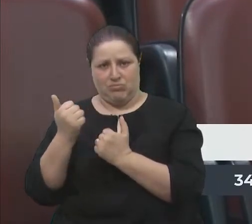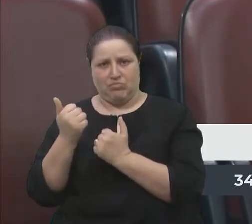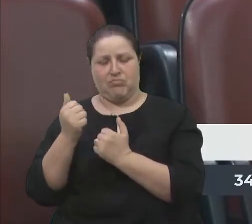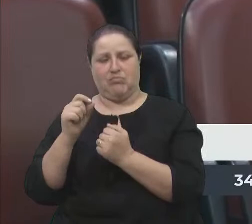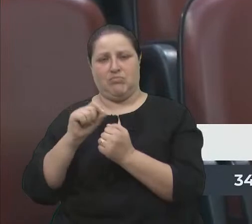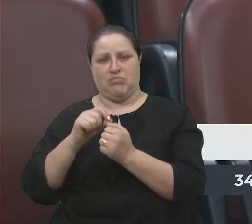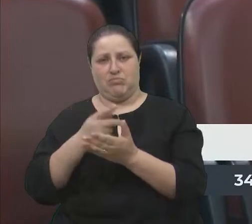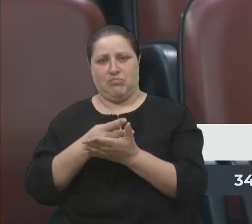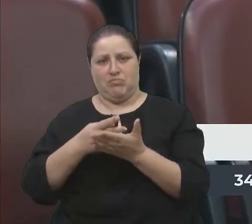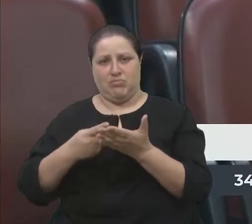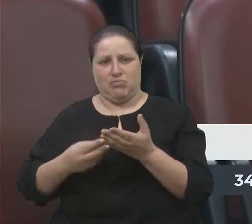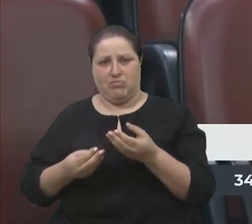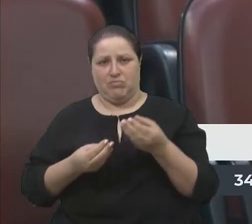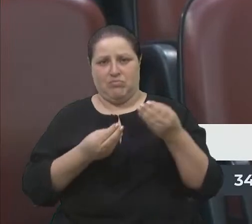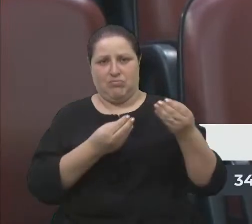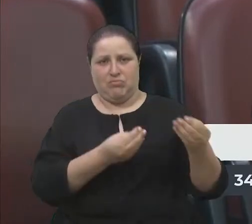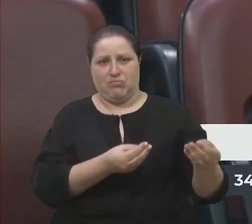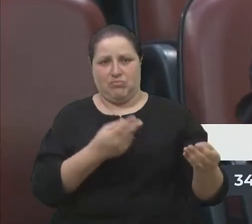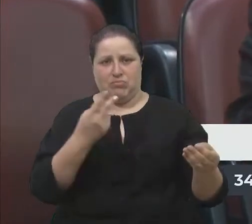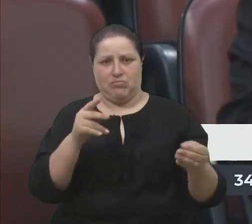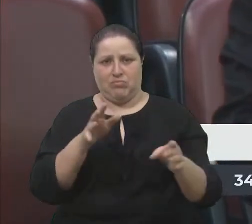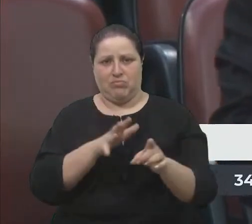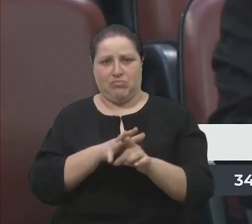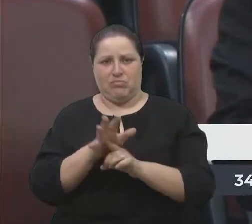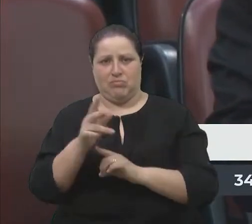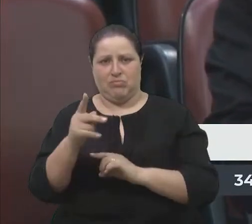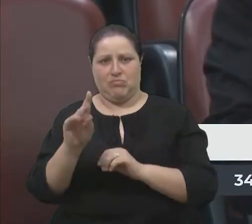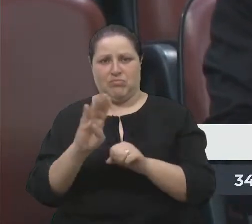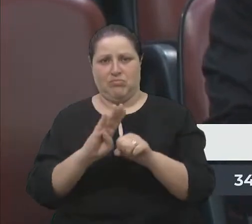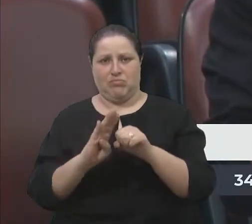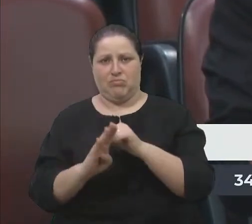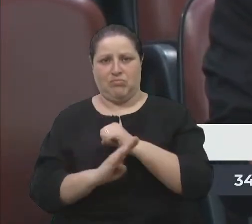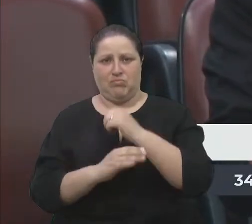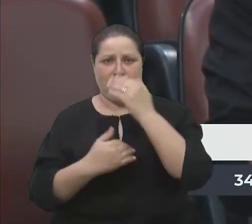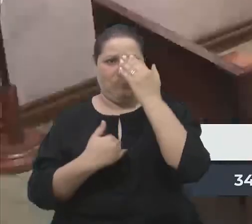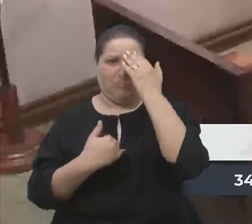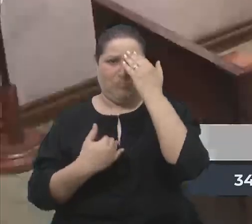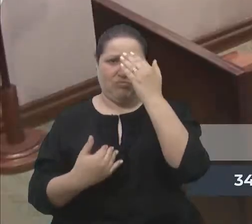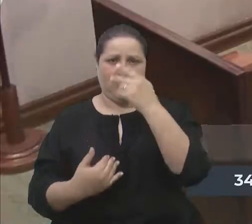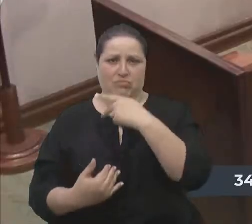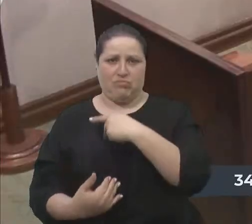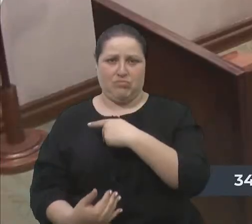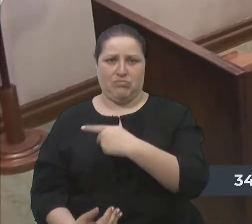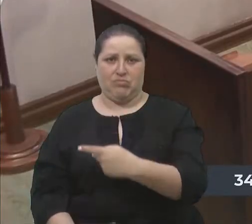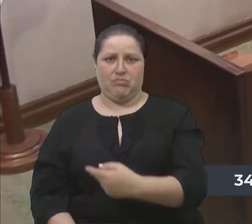protocolando a sua demanda do seu bairro. Obrigado, presidente. Obrigado. Lucas Gil.